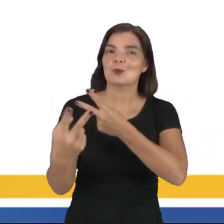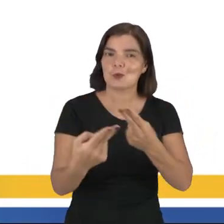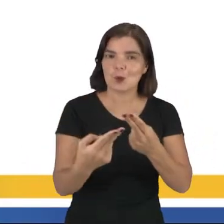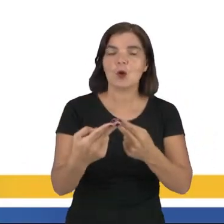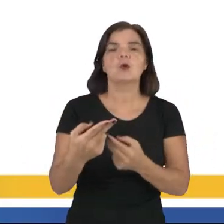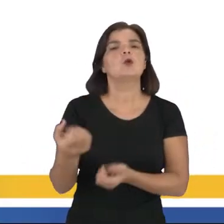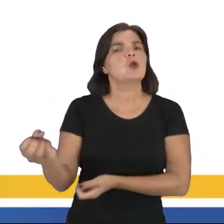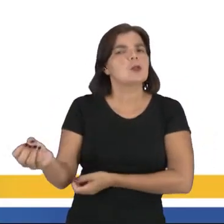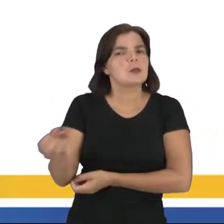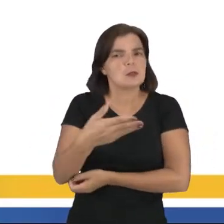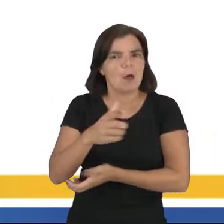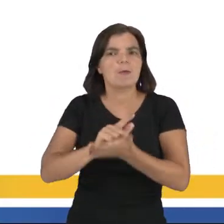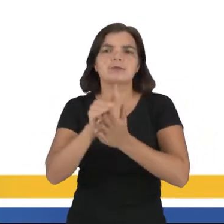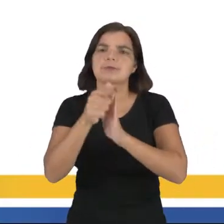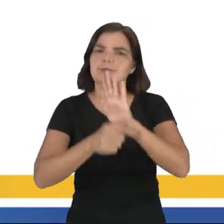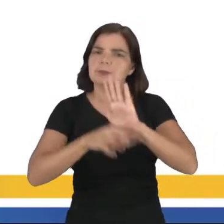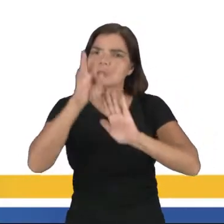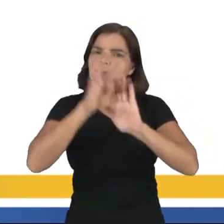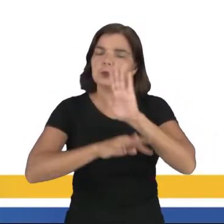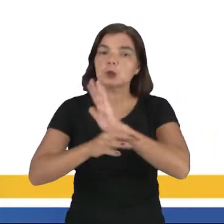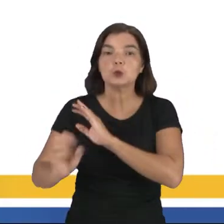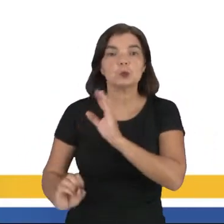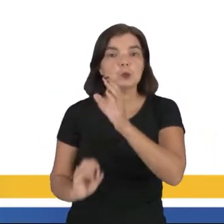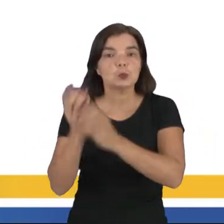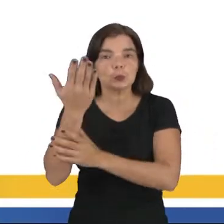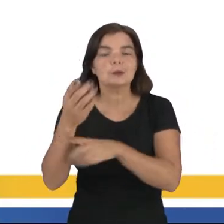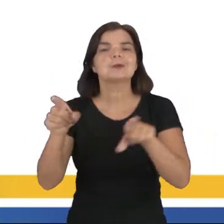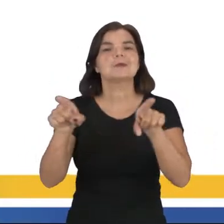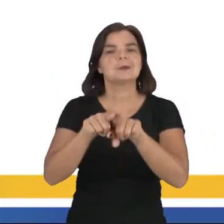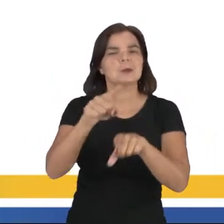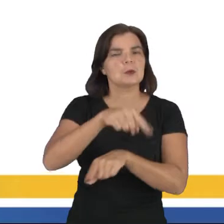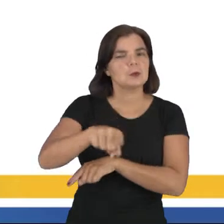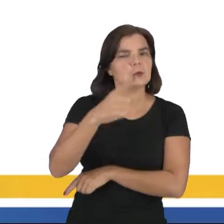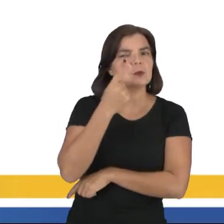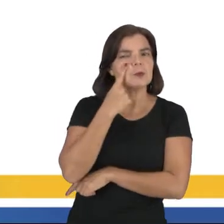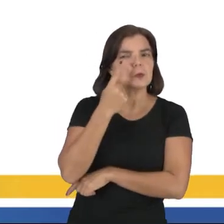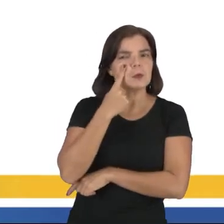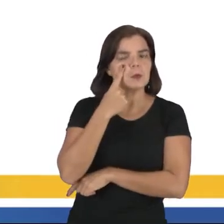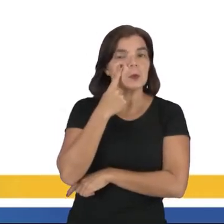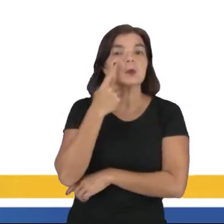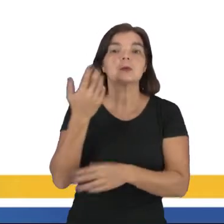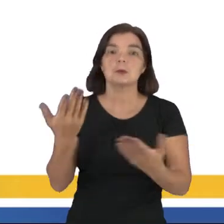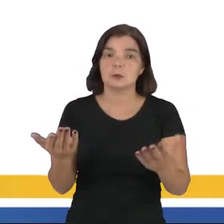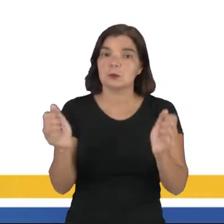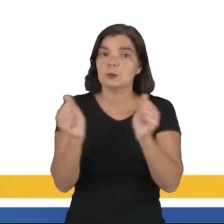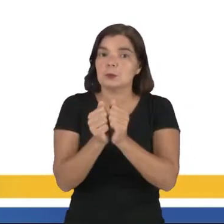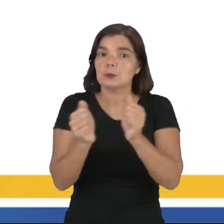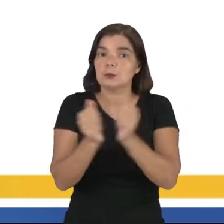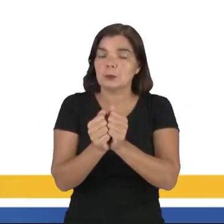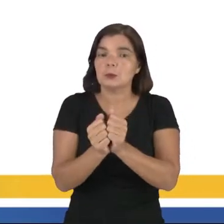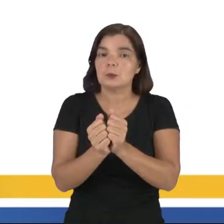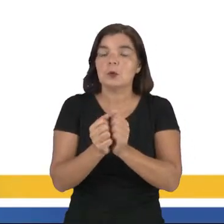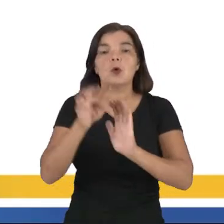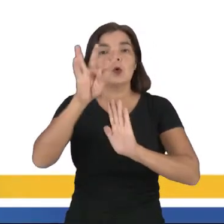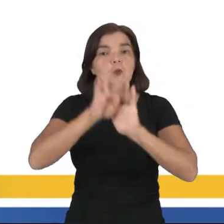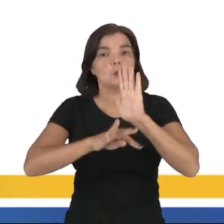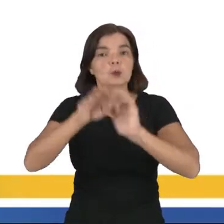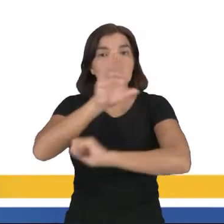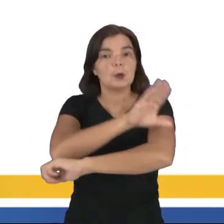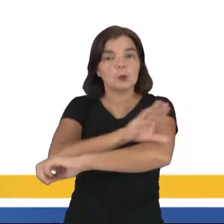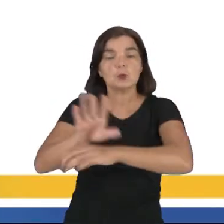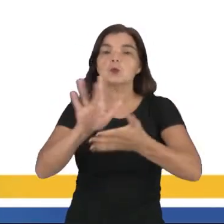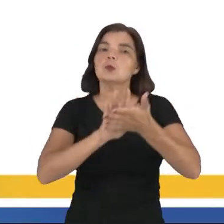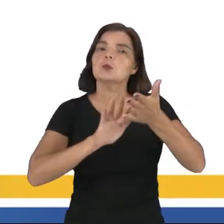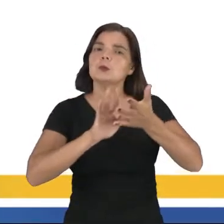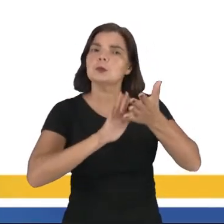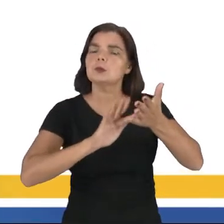forma, novos gêneros textuais surgiram. Como vocês leram, gente, como nós lemos juntos, os textos da